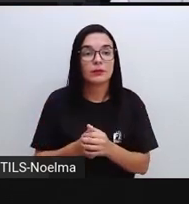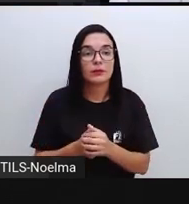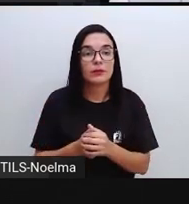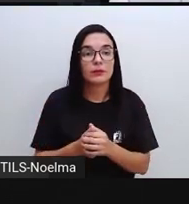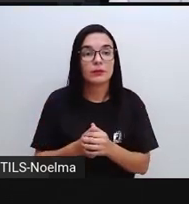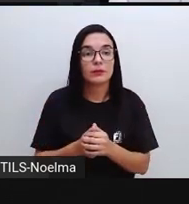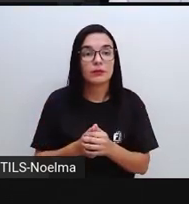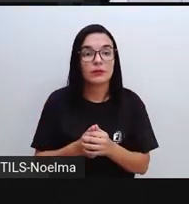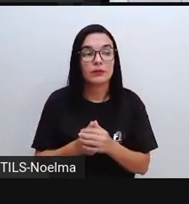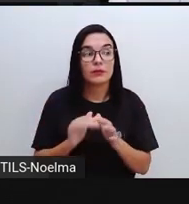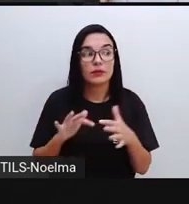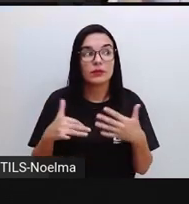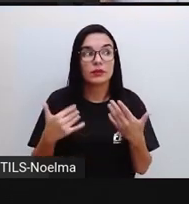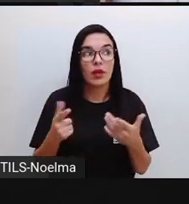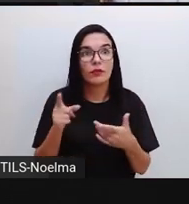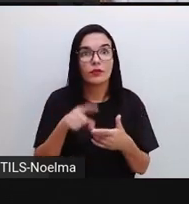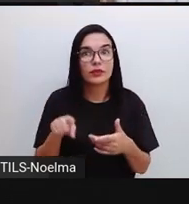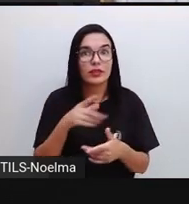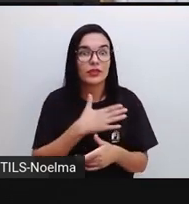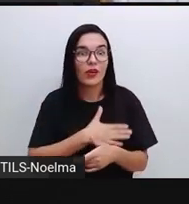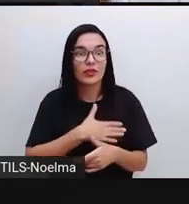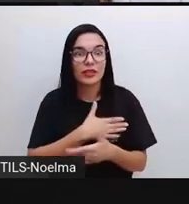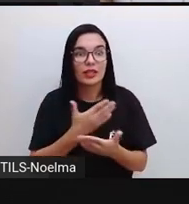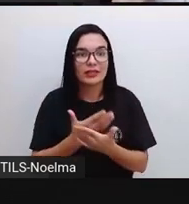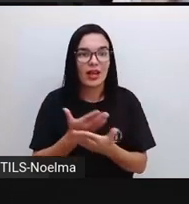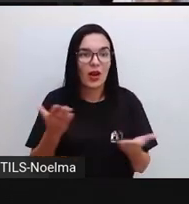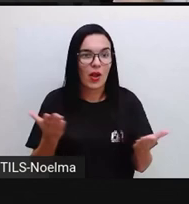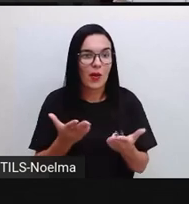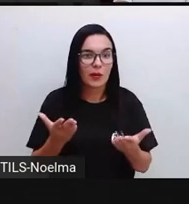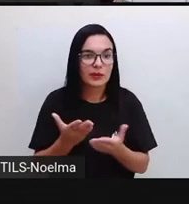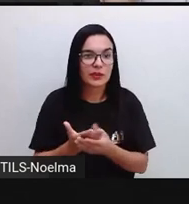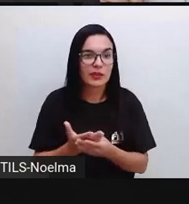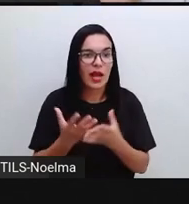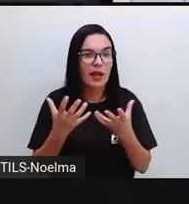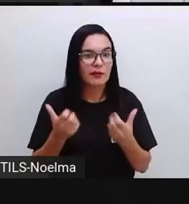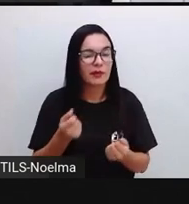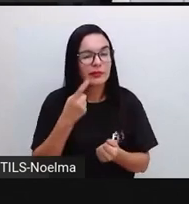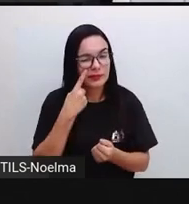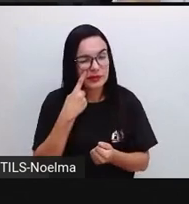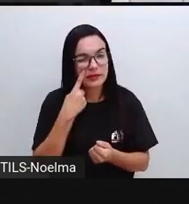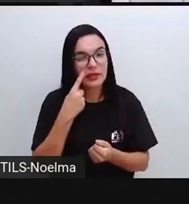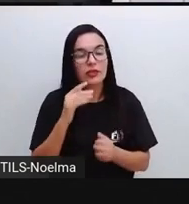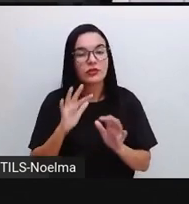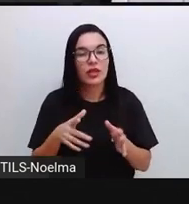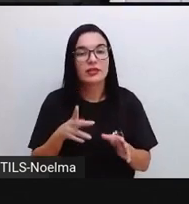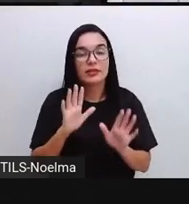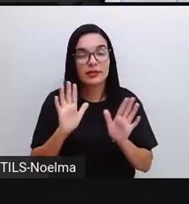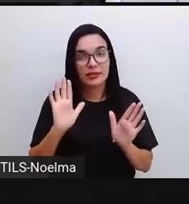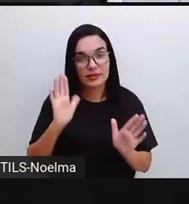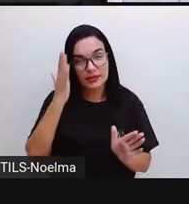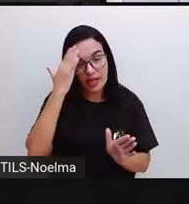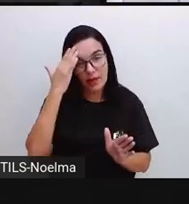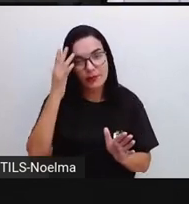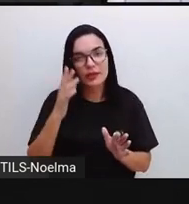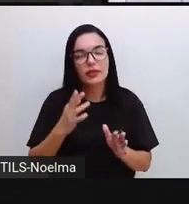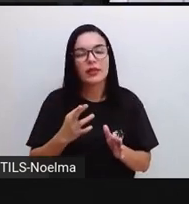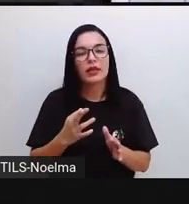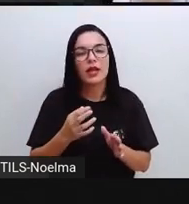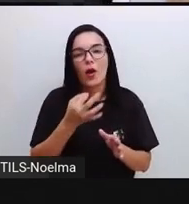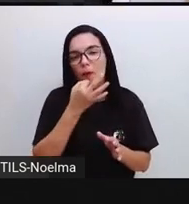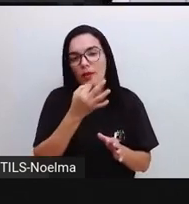E aí, segundo ano, gostaram da aula de hoje? Então, vamos lá, já sabem, né? Recomendações que eu deixo aqui no final.